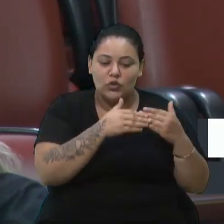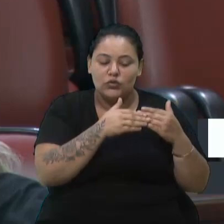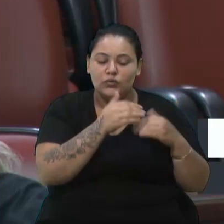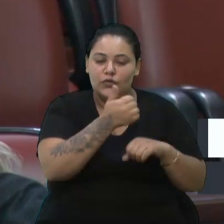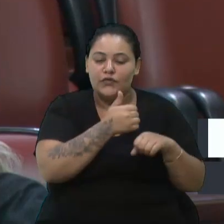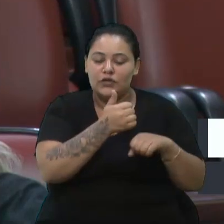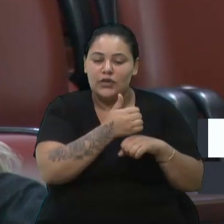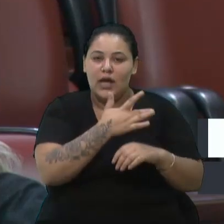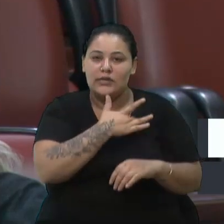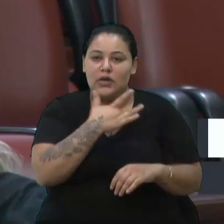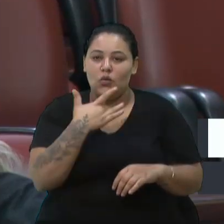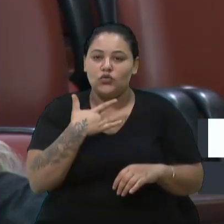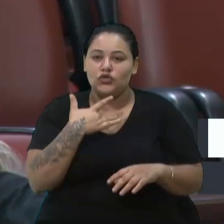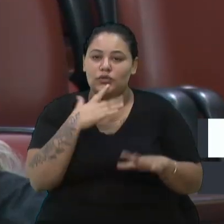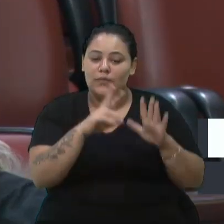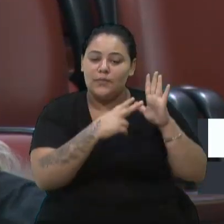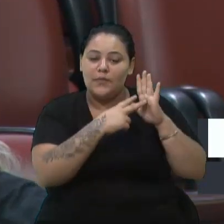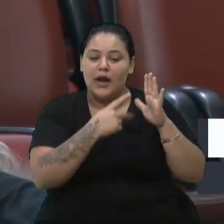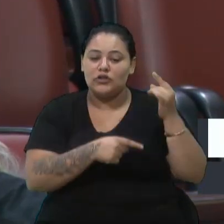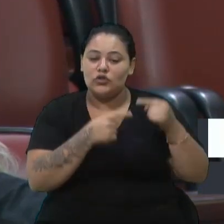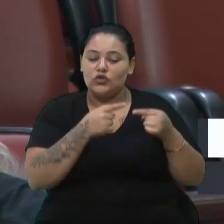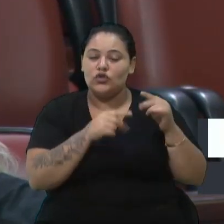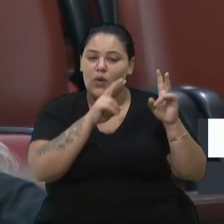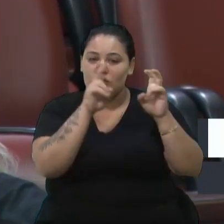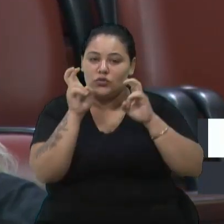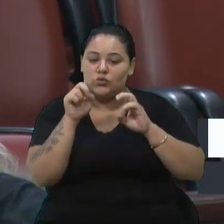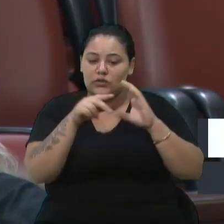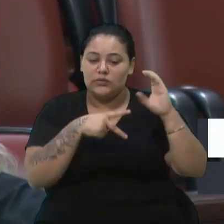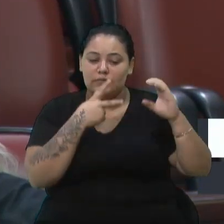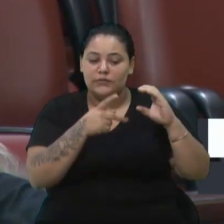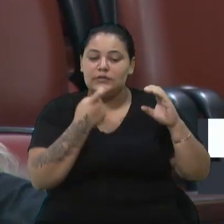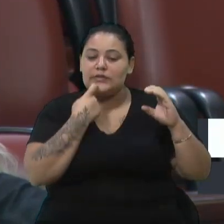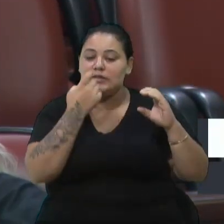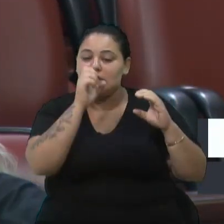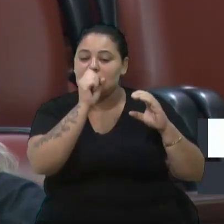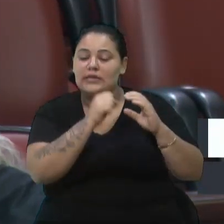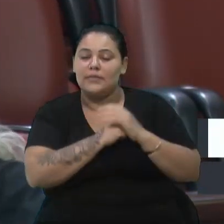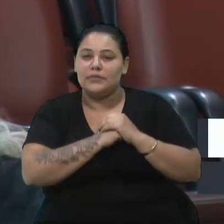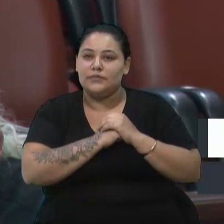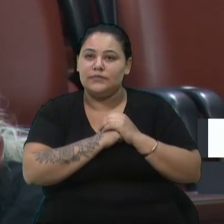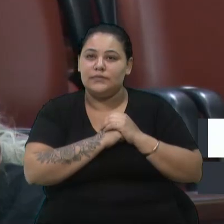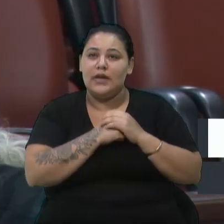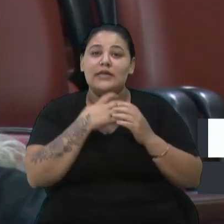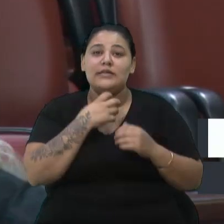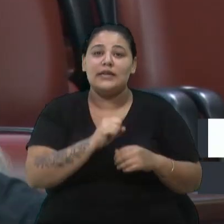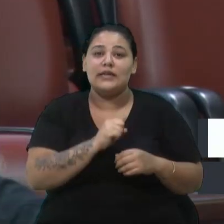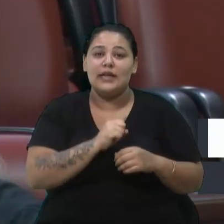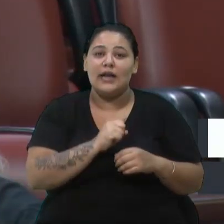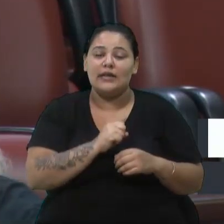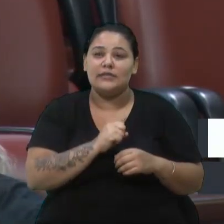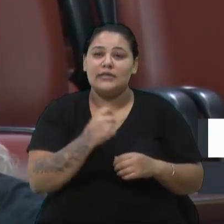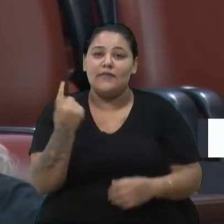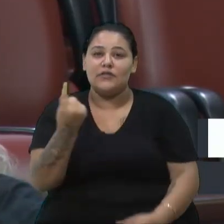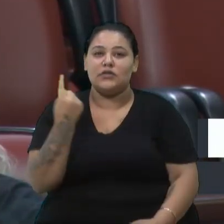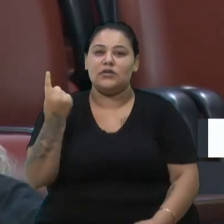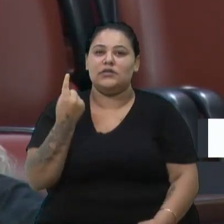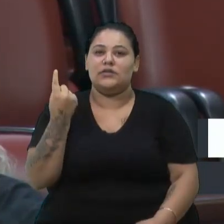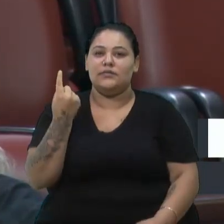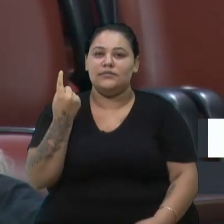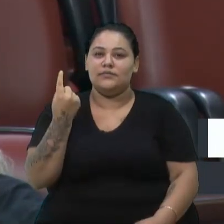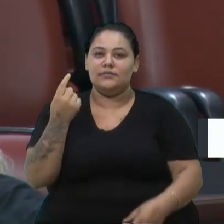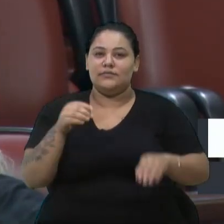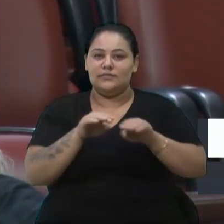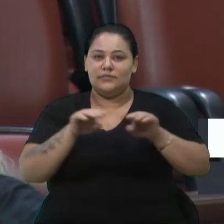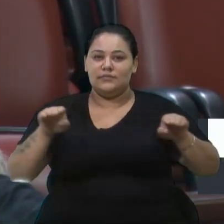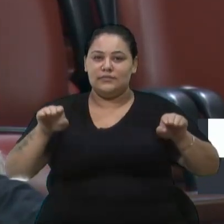tema de atenção primária do que aqui na Câmara de Vereadores na sexta e no sábado. A secretária estava sozinha, ela estava aqui ocupando a mesa,